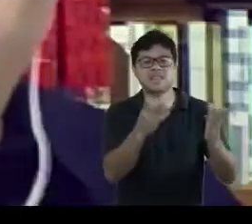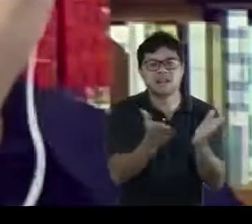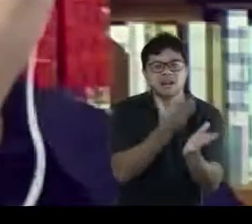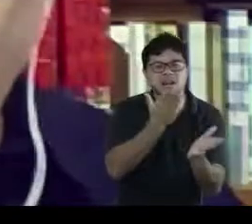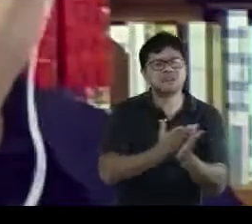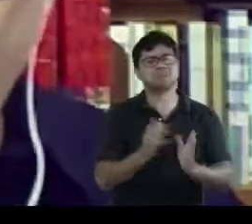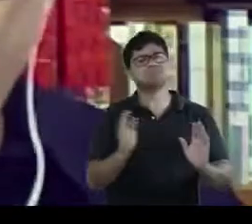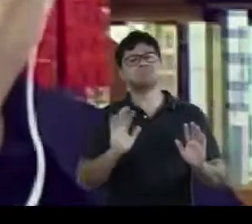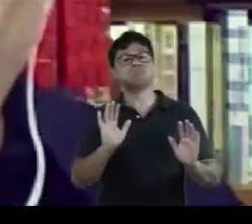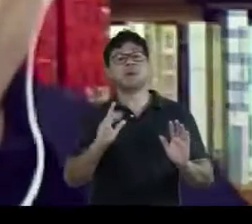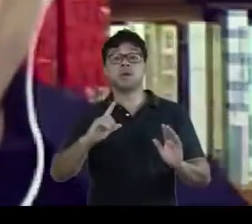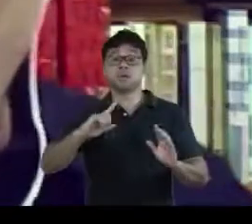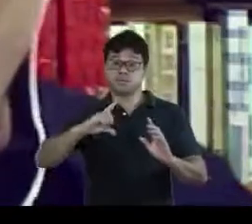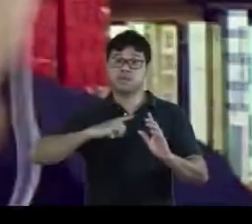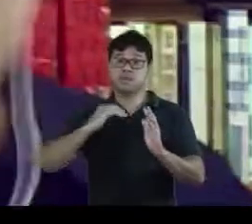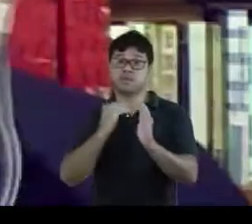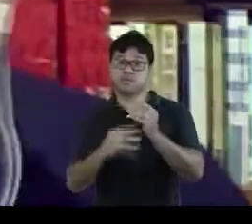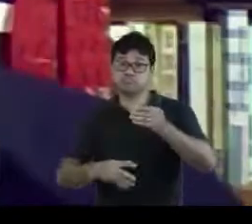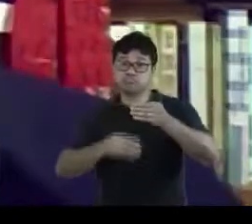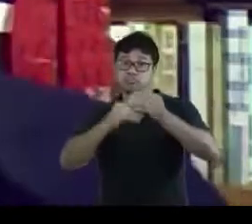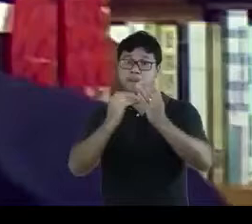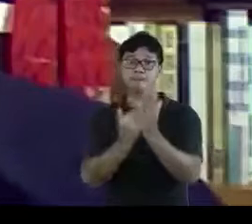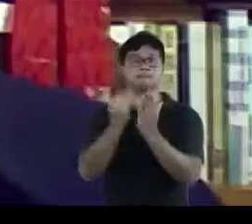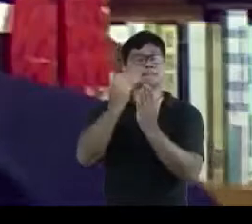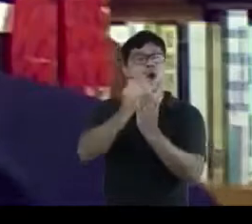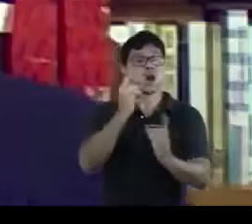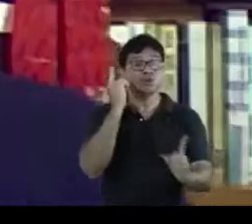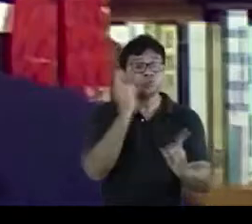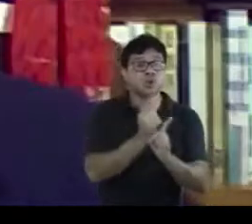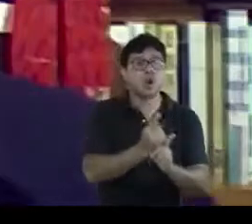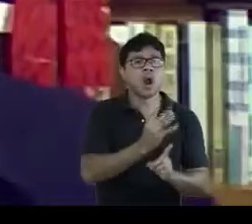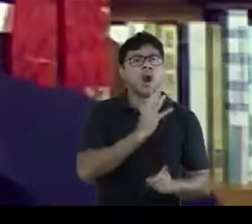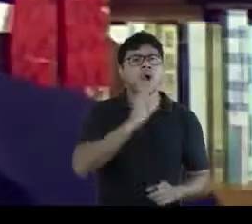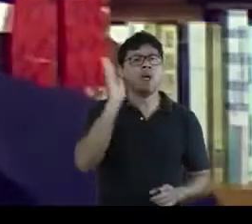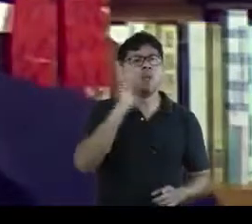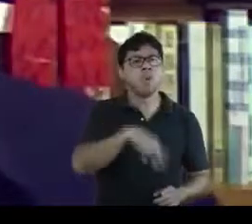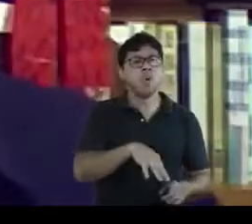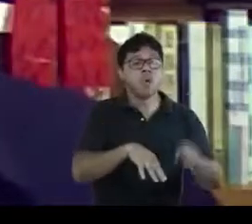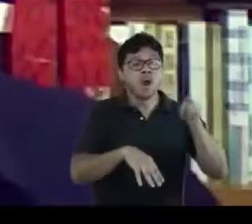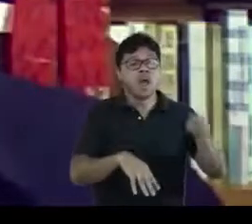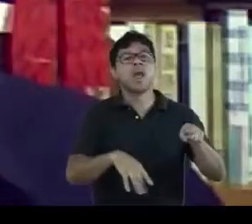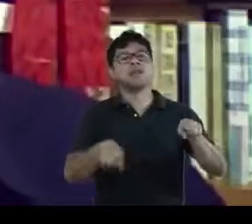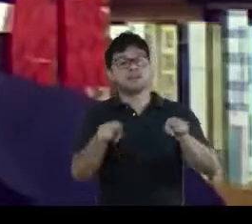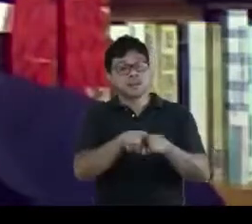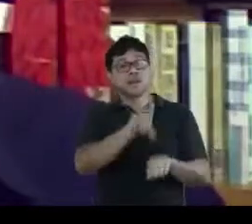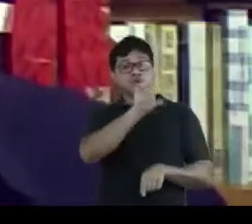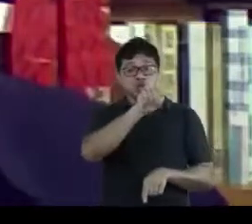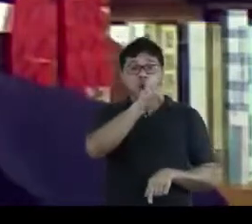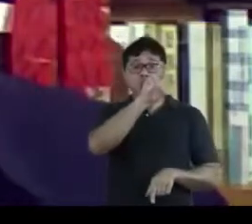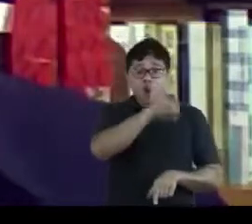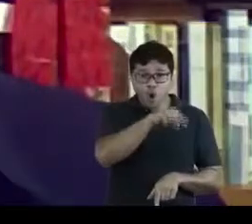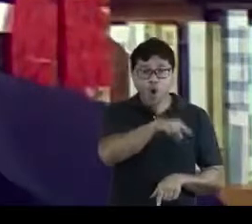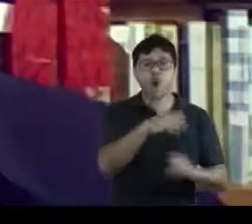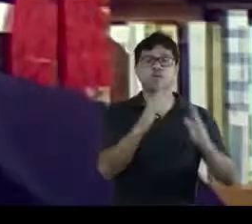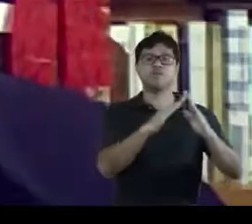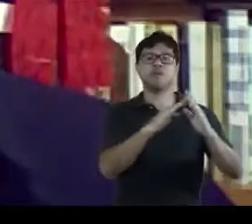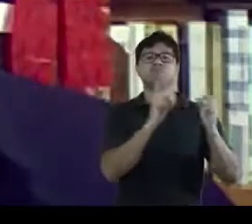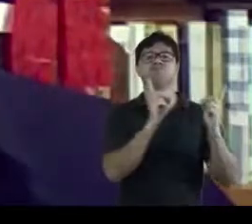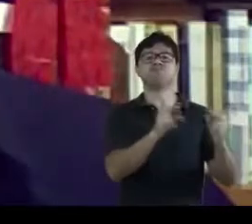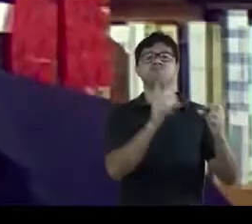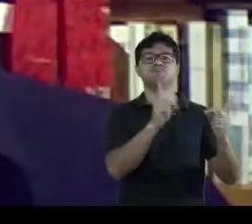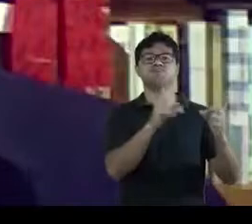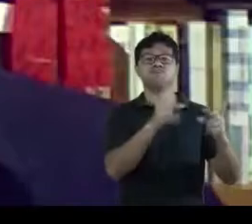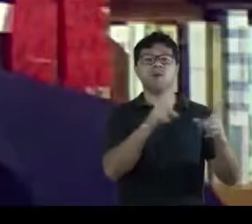mas também uma grande descoberta foi constatar que ele também foi proprietário, a sua livraria